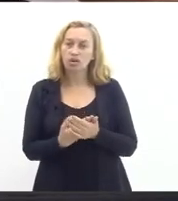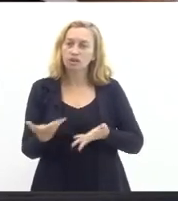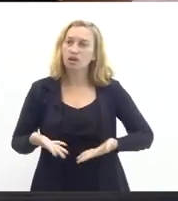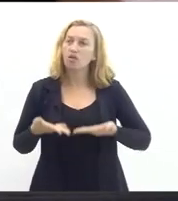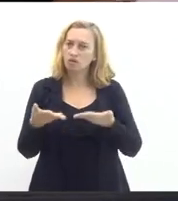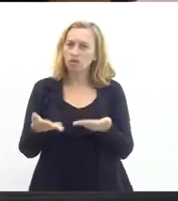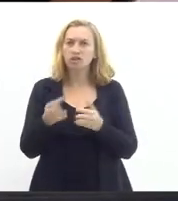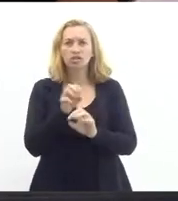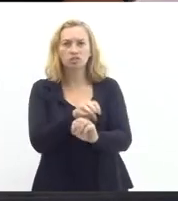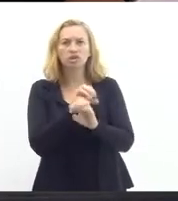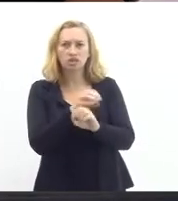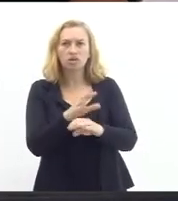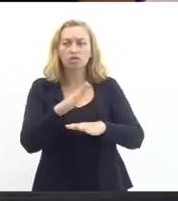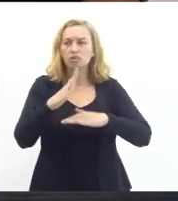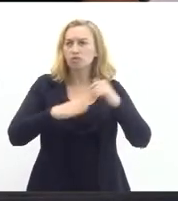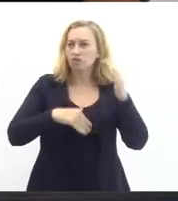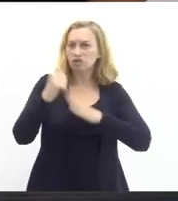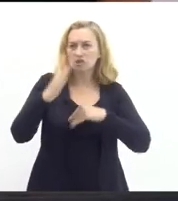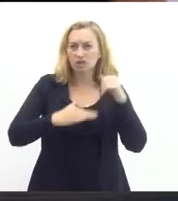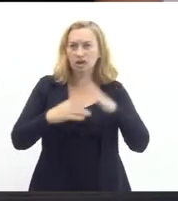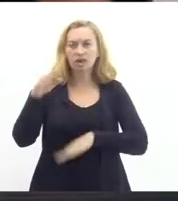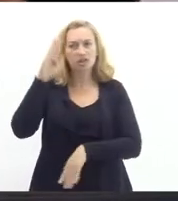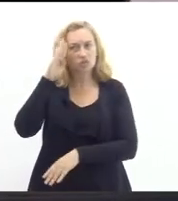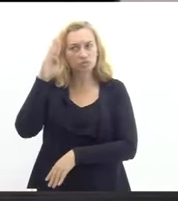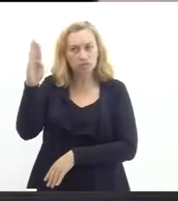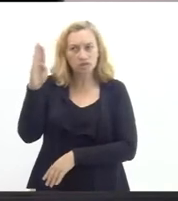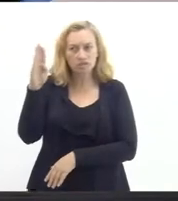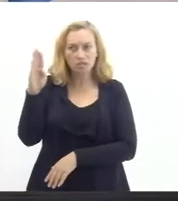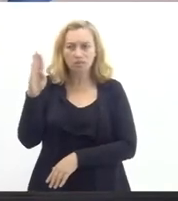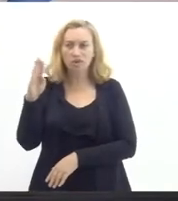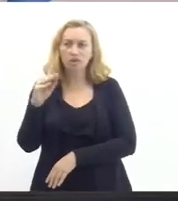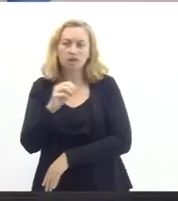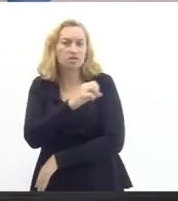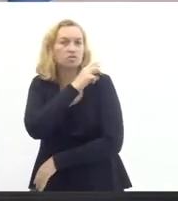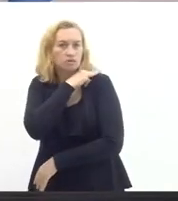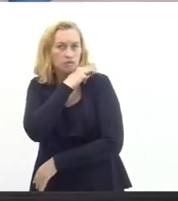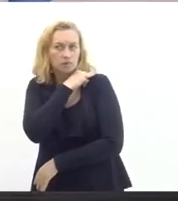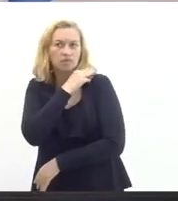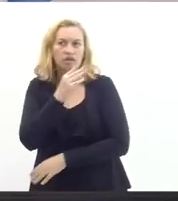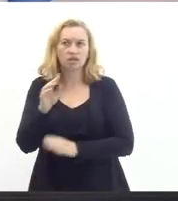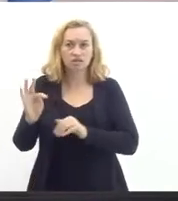de educação profissional, especialmente da técnica de nível médio, mas não só,